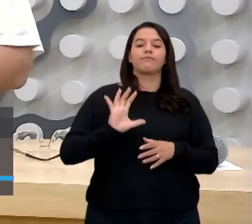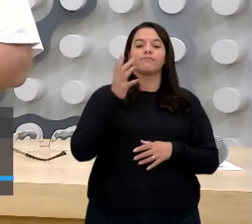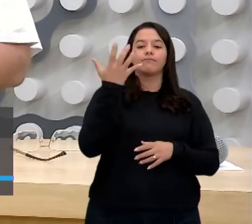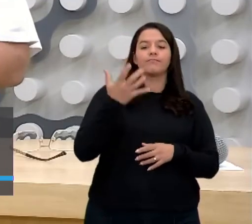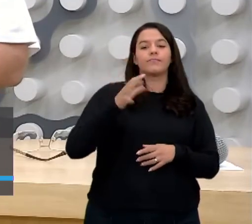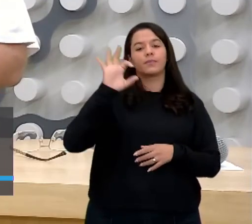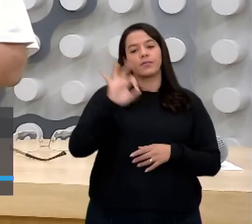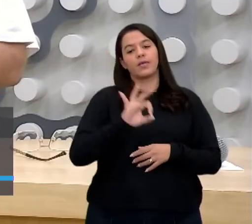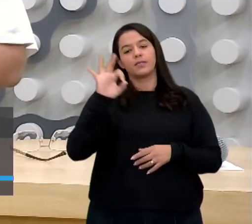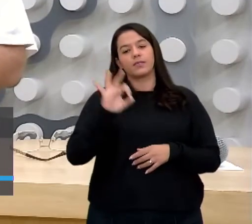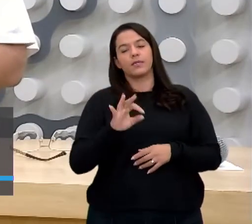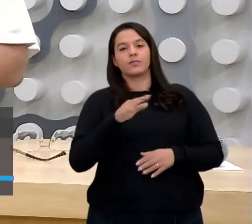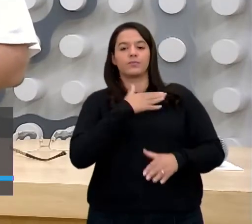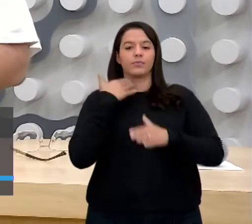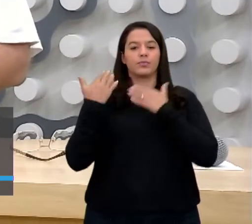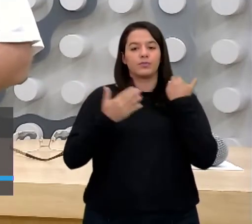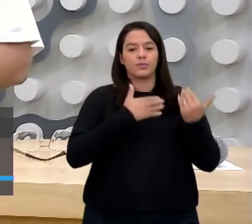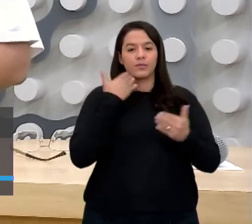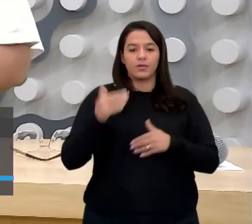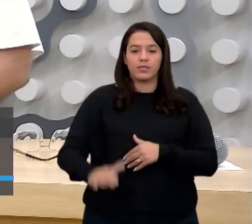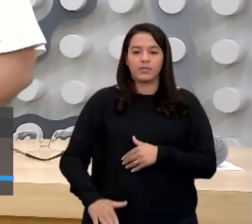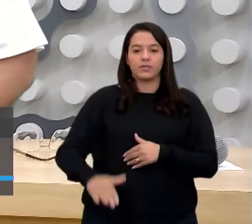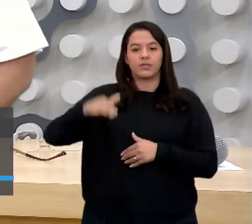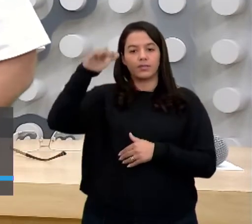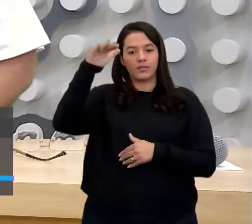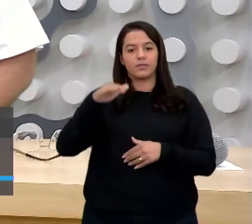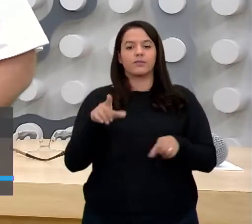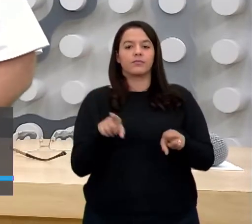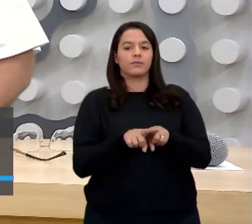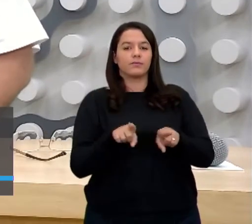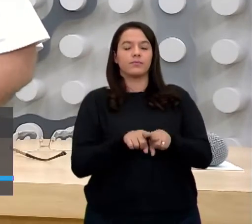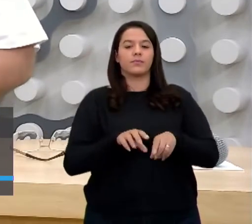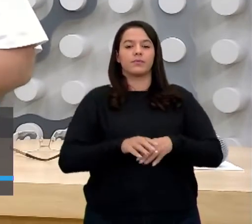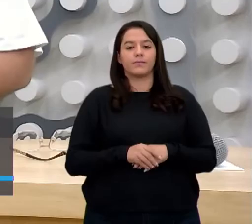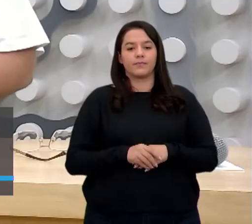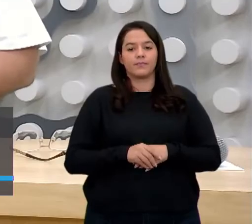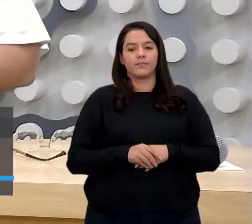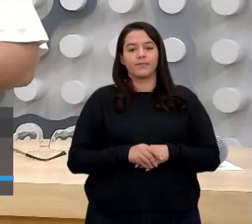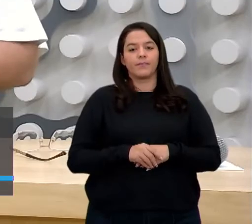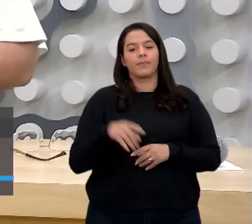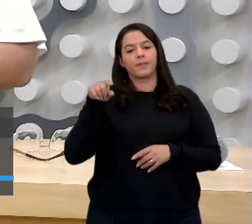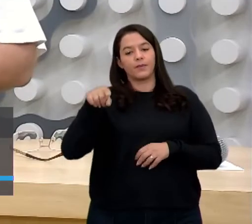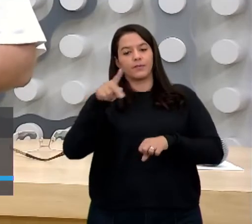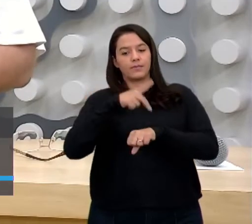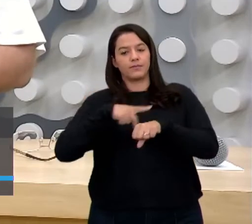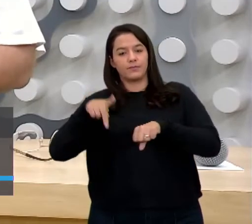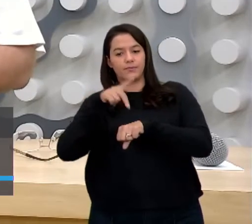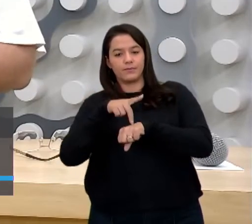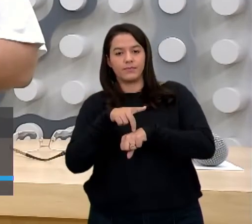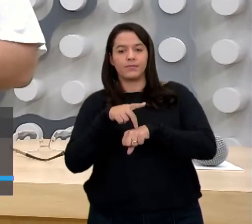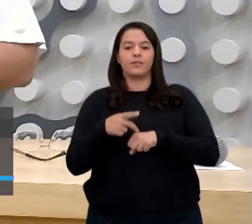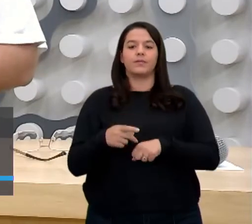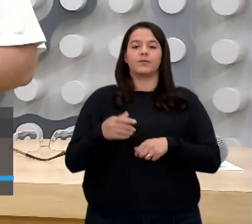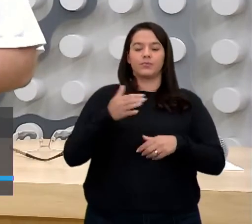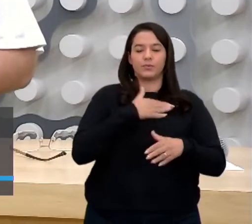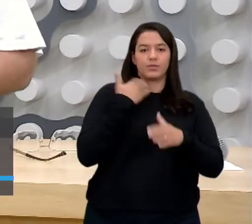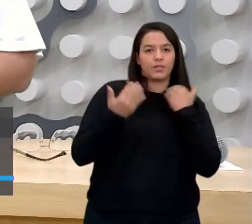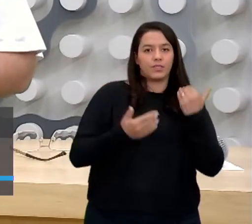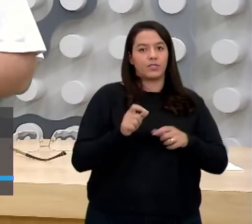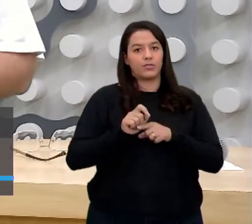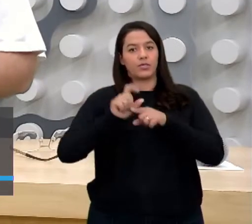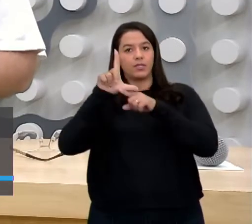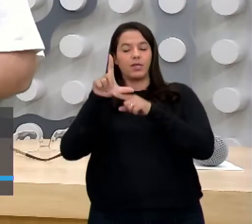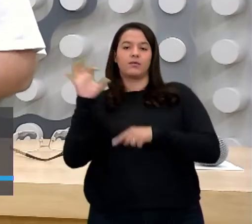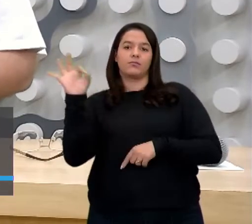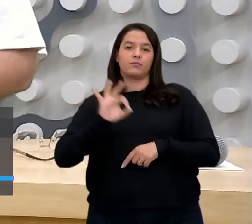taxa de mortalidade e no crescimento vegetativo. Então, vai ter, nesses países, taxa de mortalidade alta, você